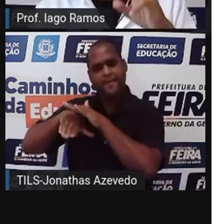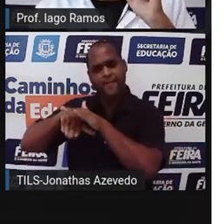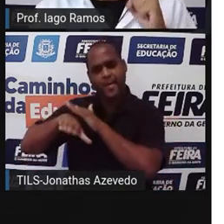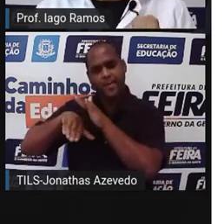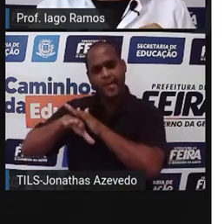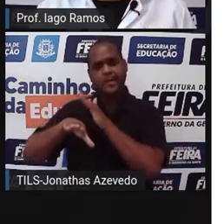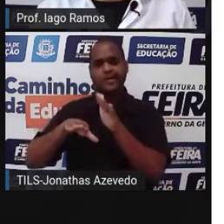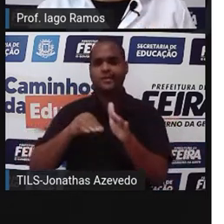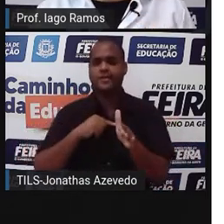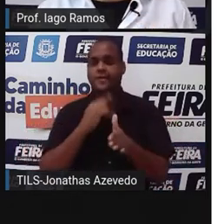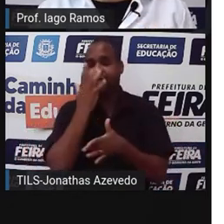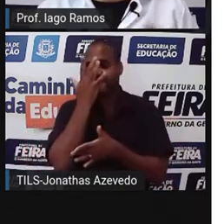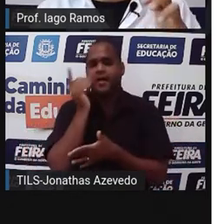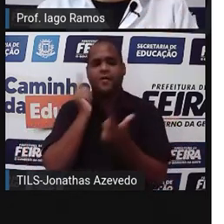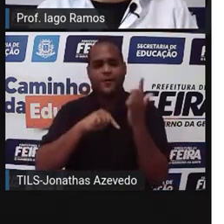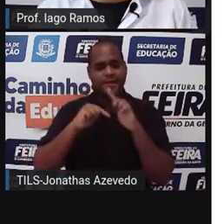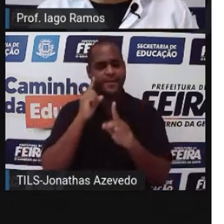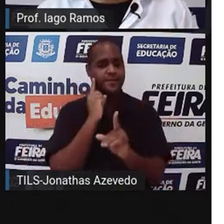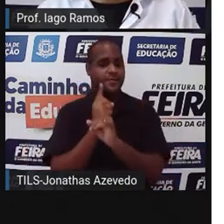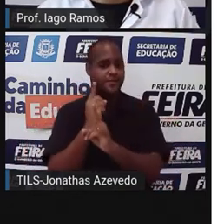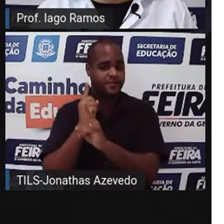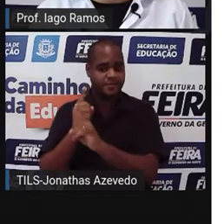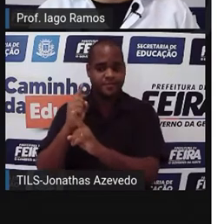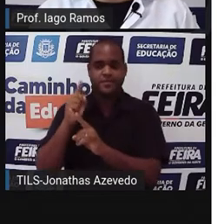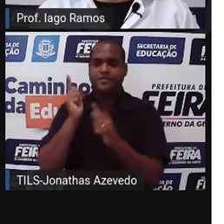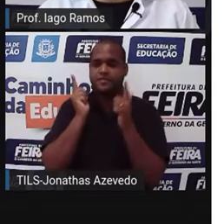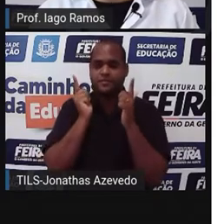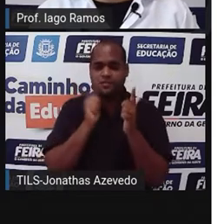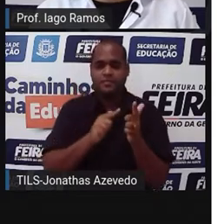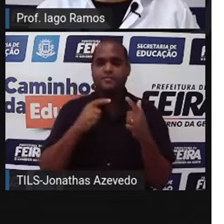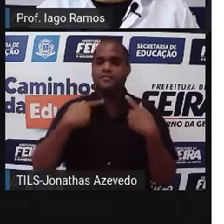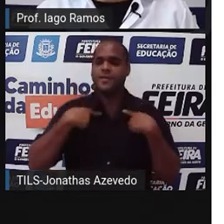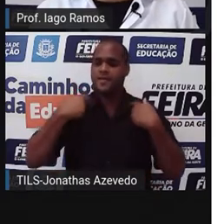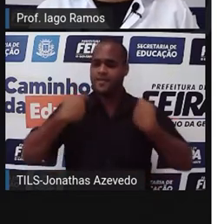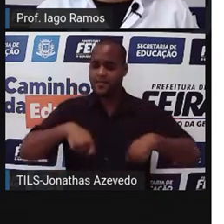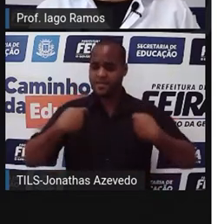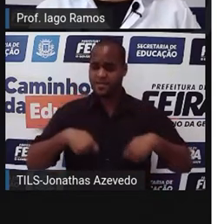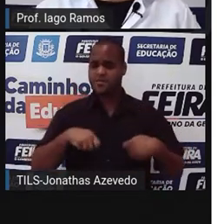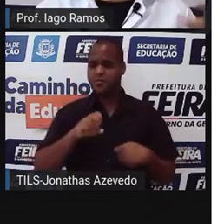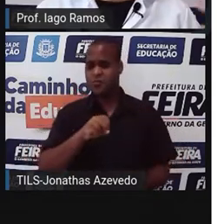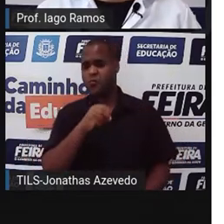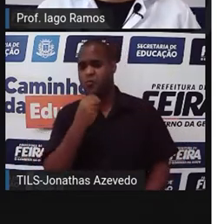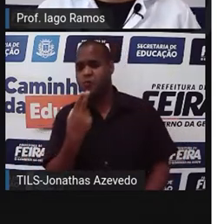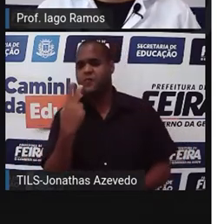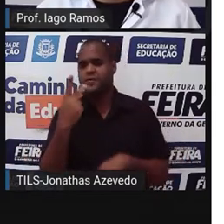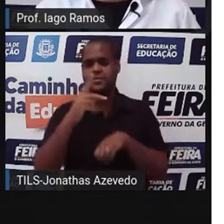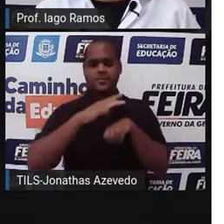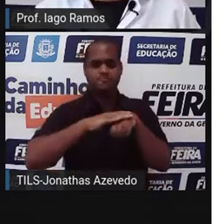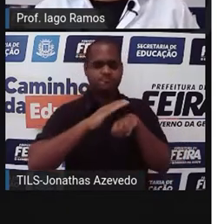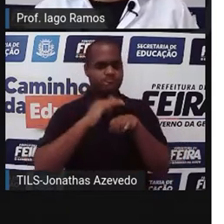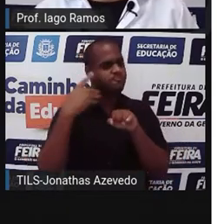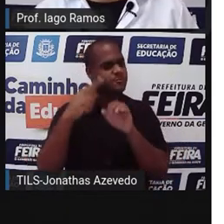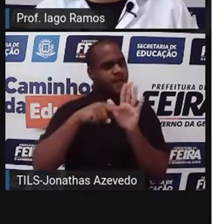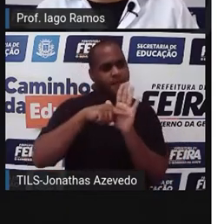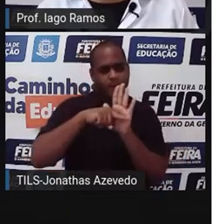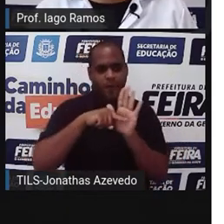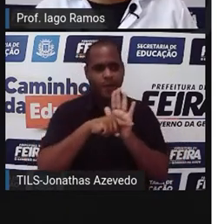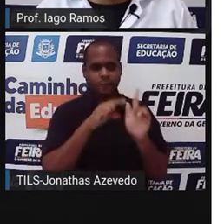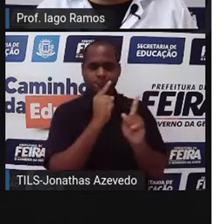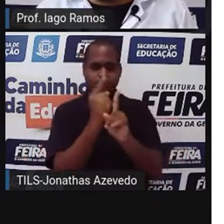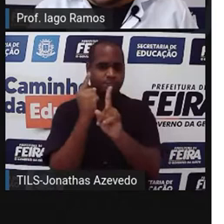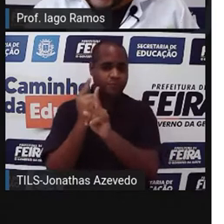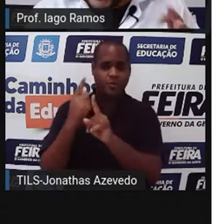tem facilidade de encontrar uma coisa que é sua quando você precisa? Ou você fica procurando, não sabe onde é que